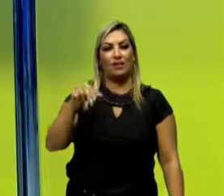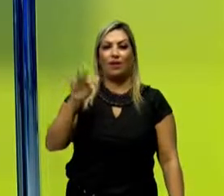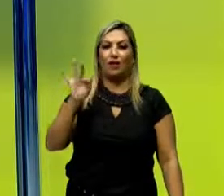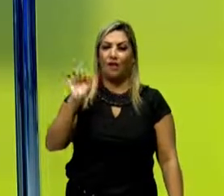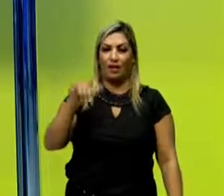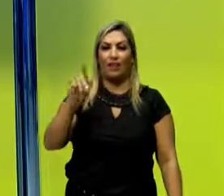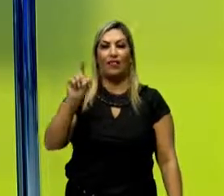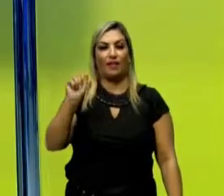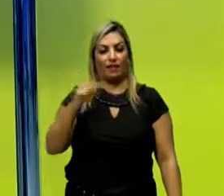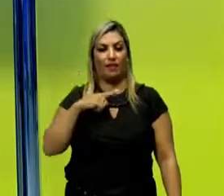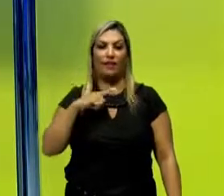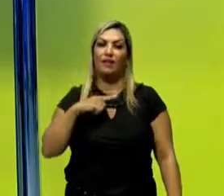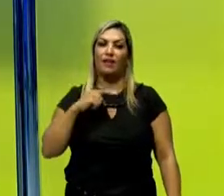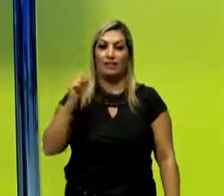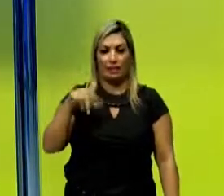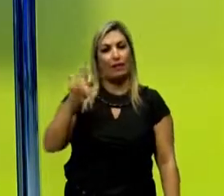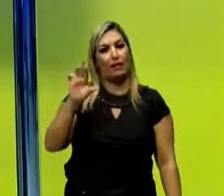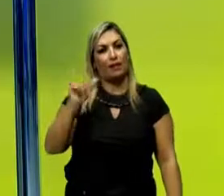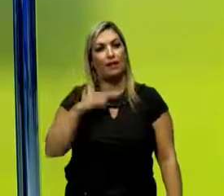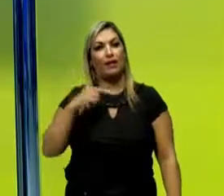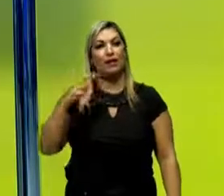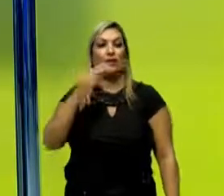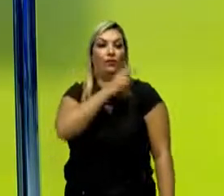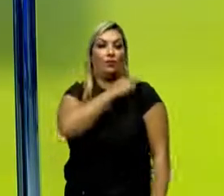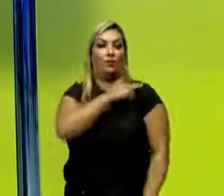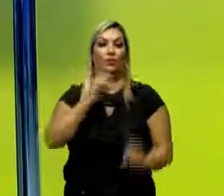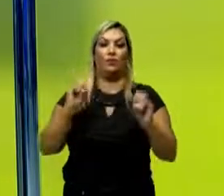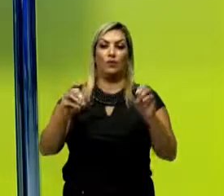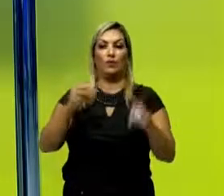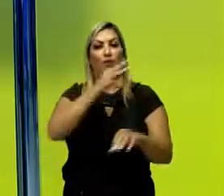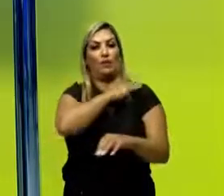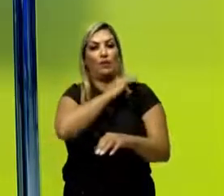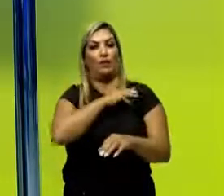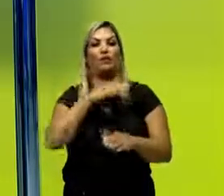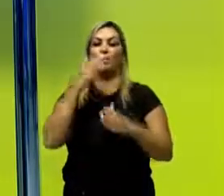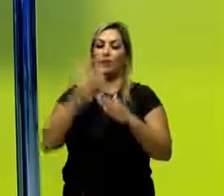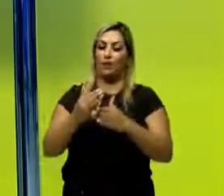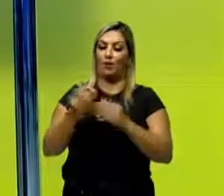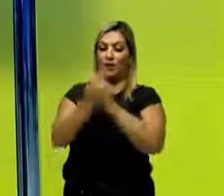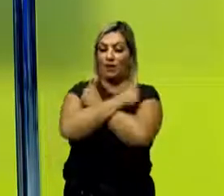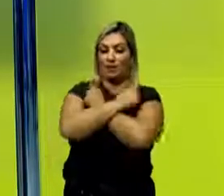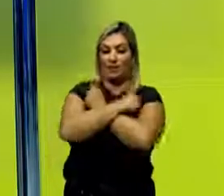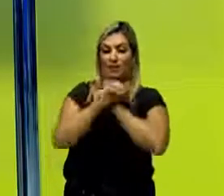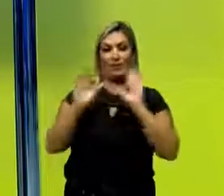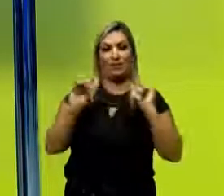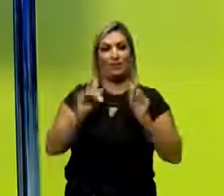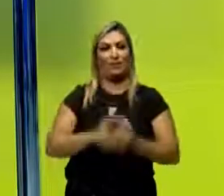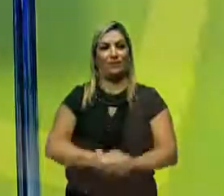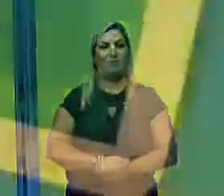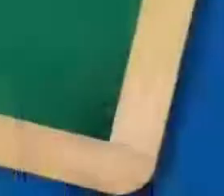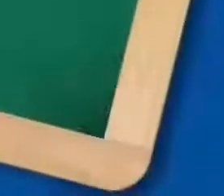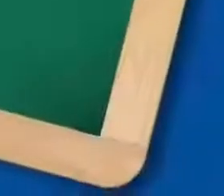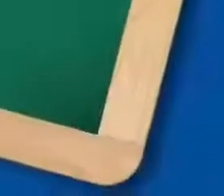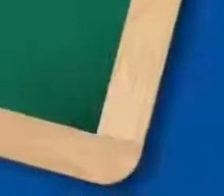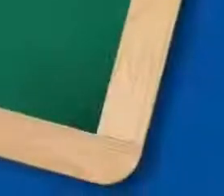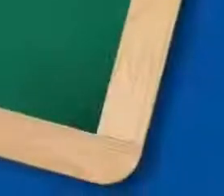para você que é estudante da segunda série do Ensino Médio. E até a próxima, grande abraço. E